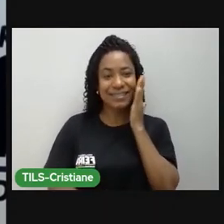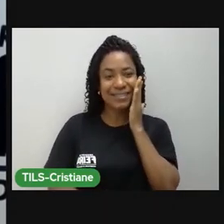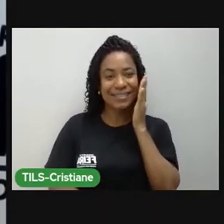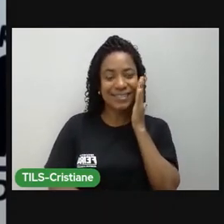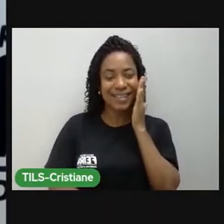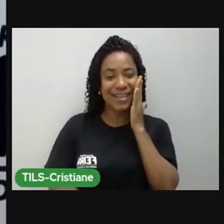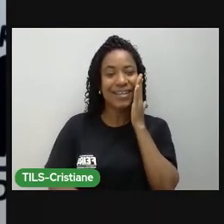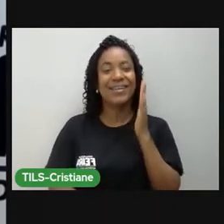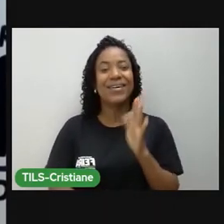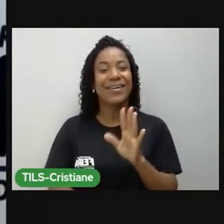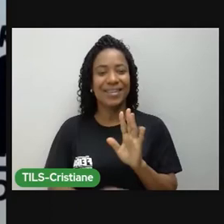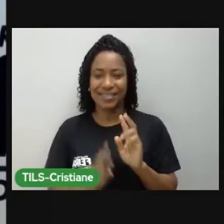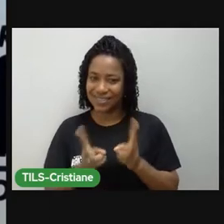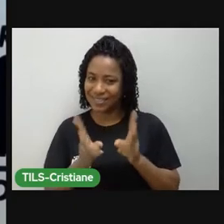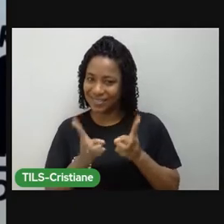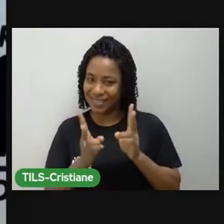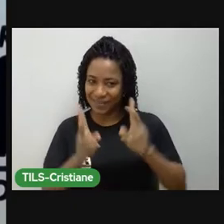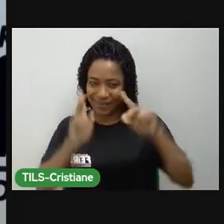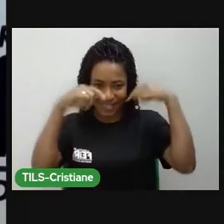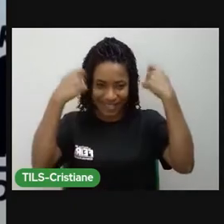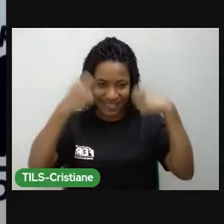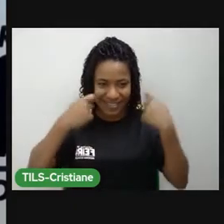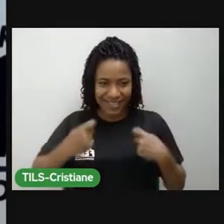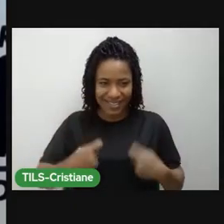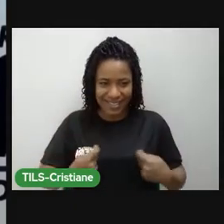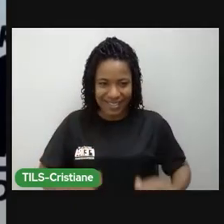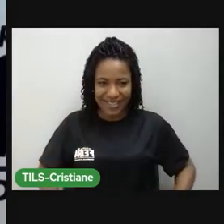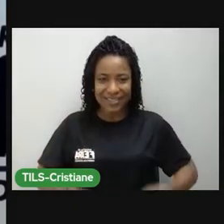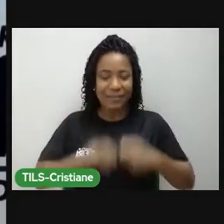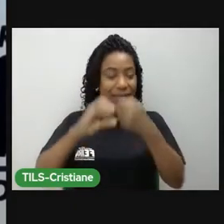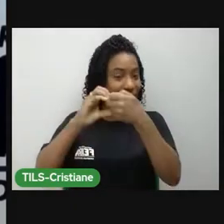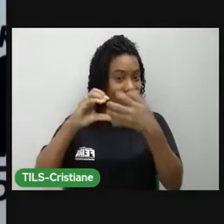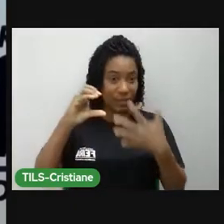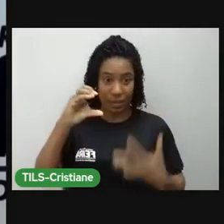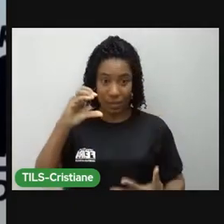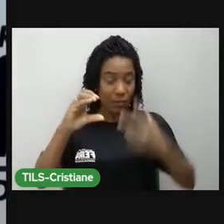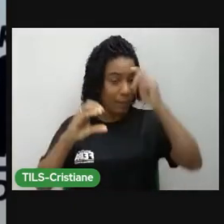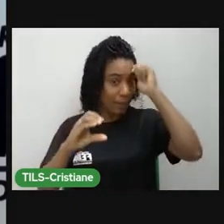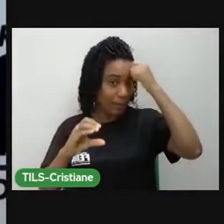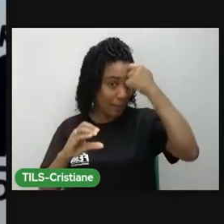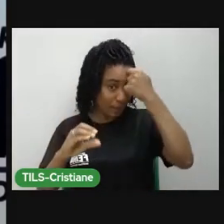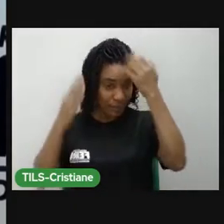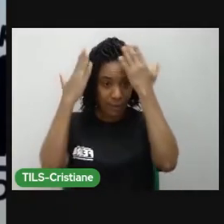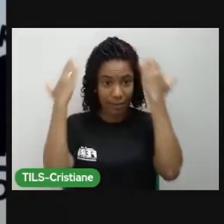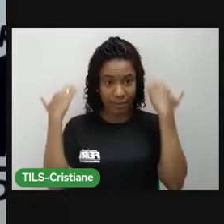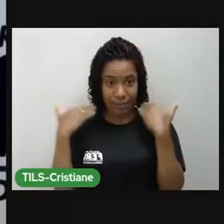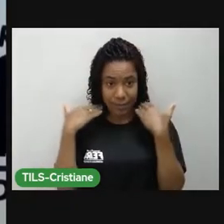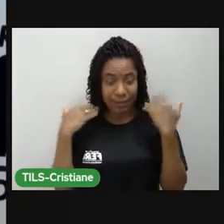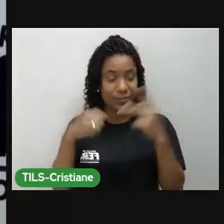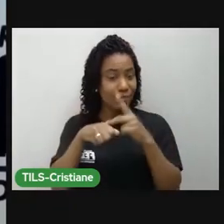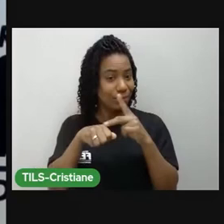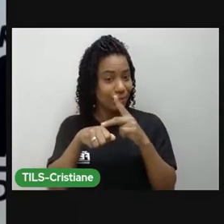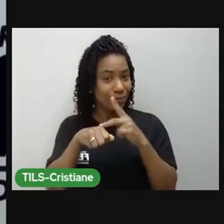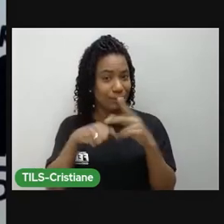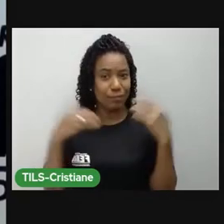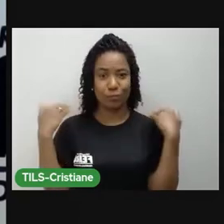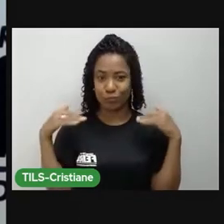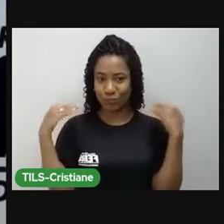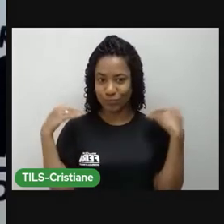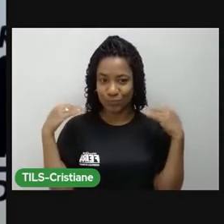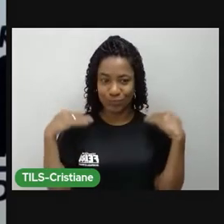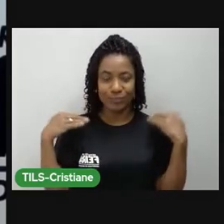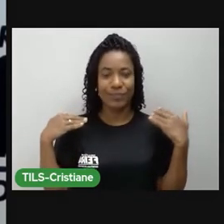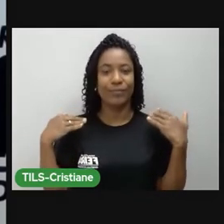fazendo, né, nossa autodescrição. Então, eu sou negra, tenho cabelos negros na altura do ombro, tô